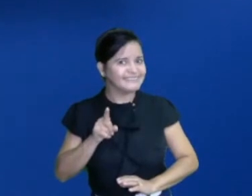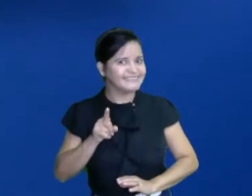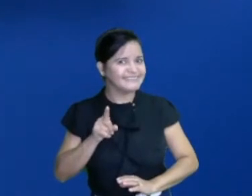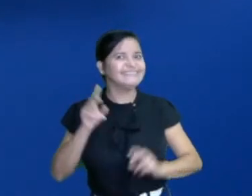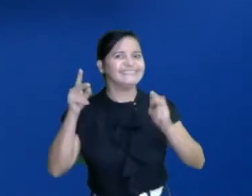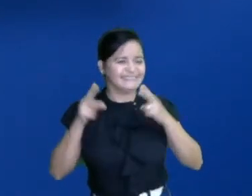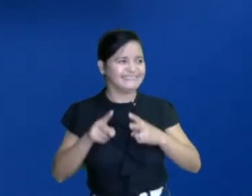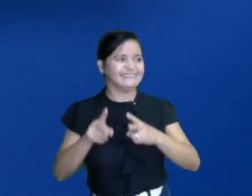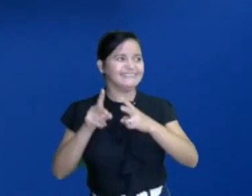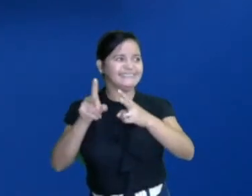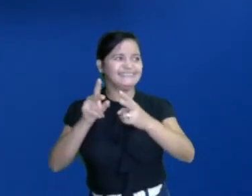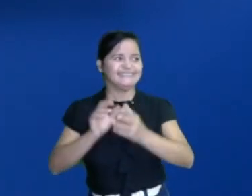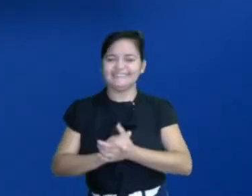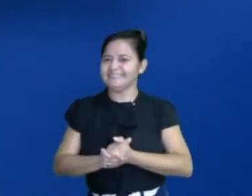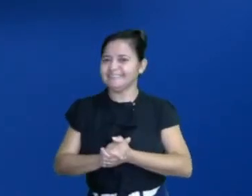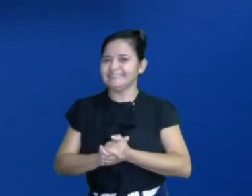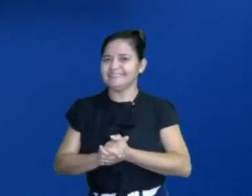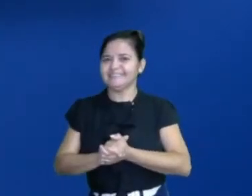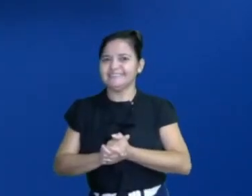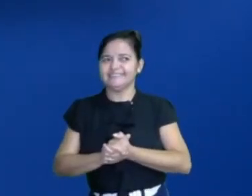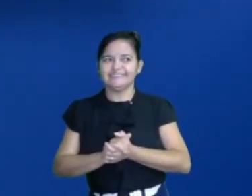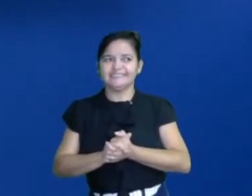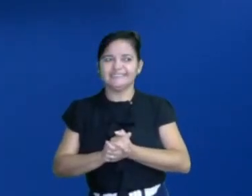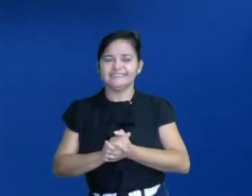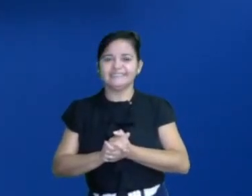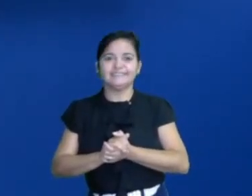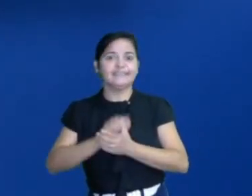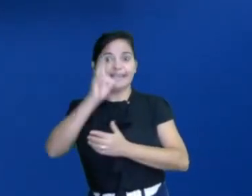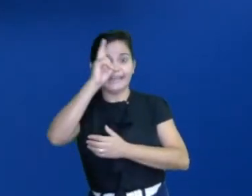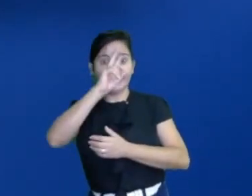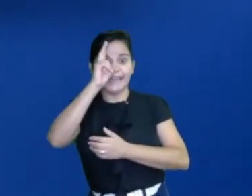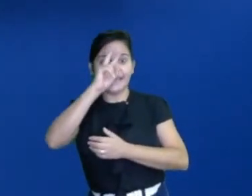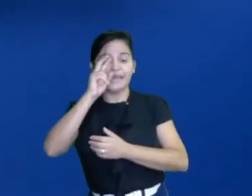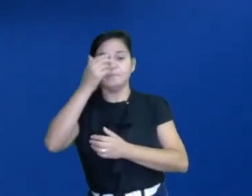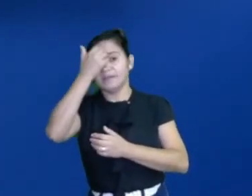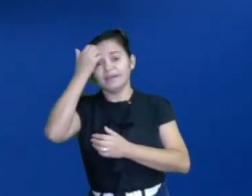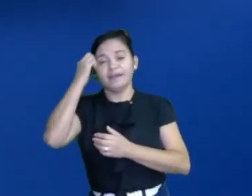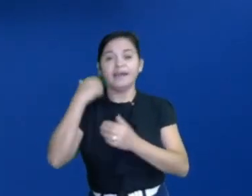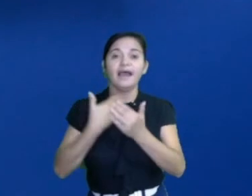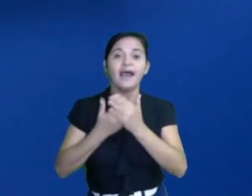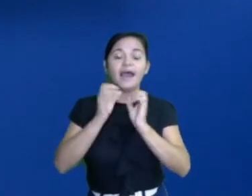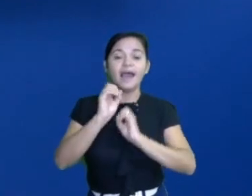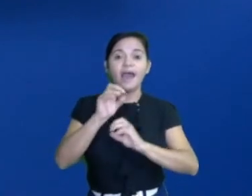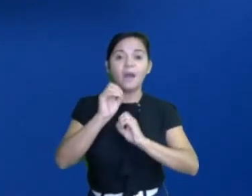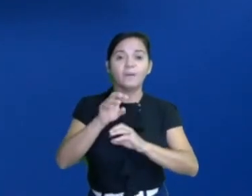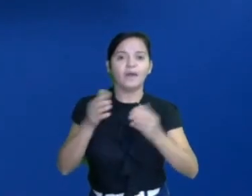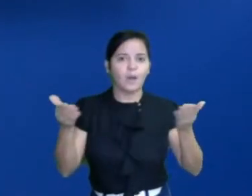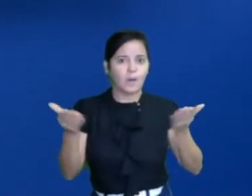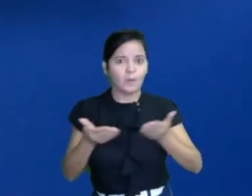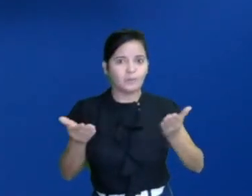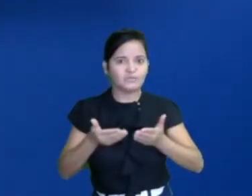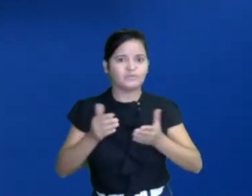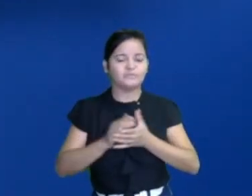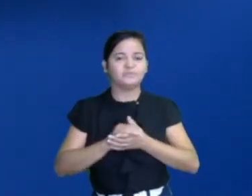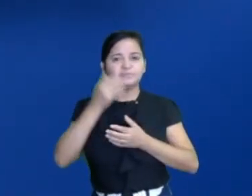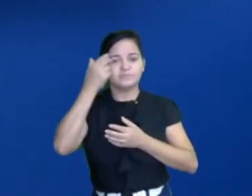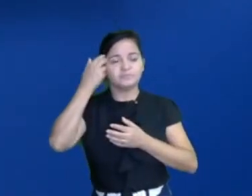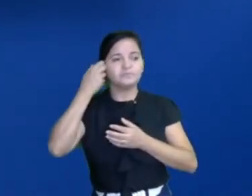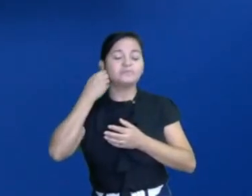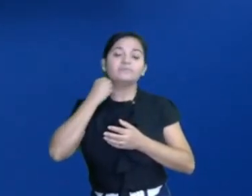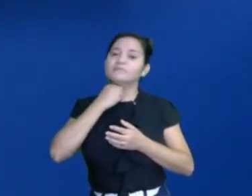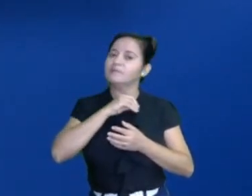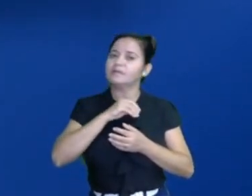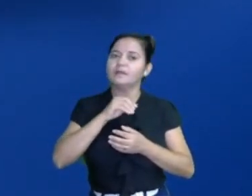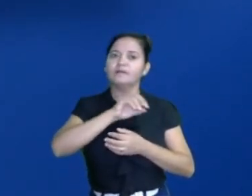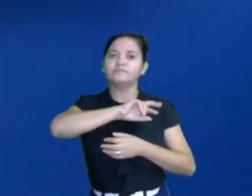Prosseguindo, vamos lá. Vamos pra nossa revisão da aula. Vamos ver o a gente viu hoje, tá bom? A gente falou